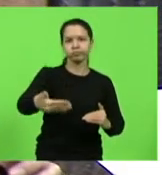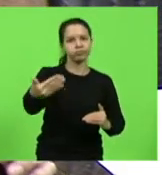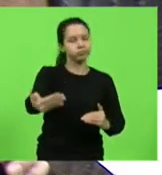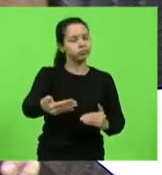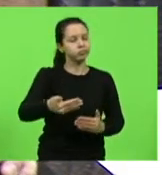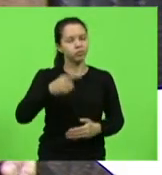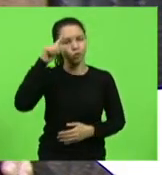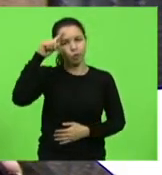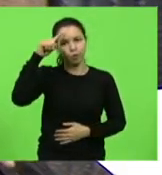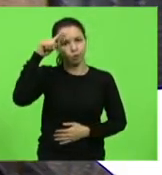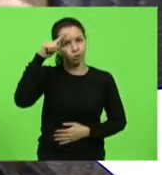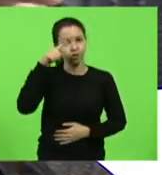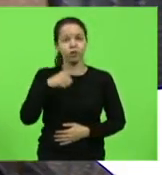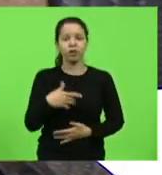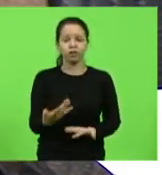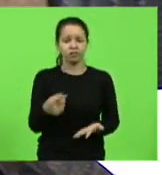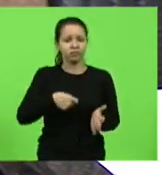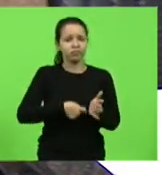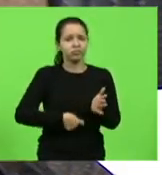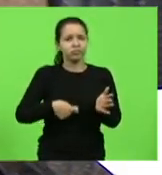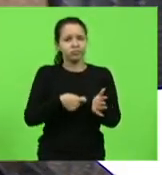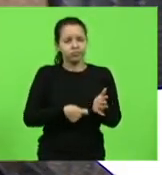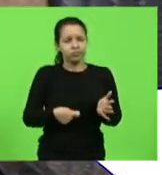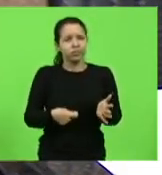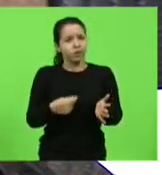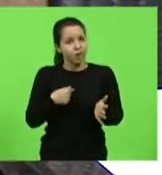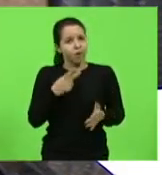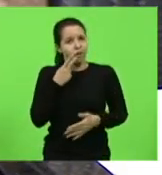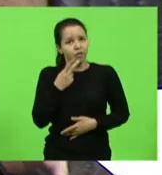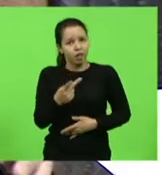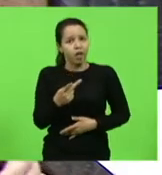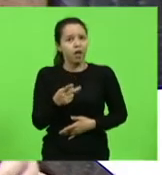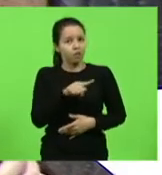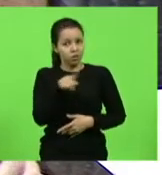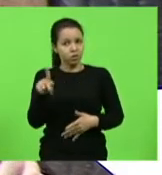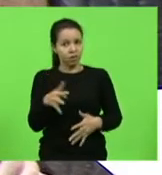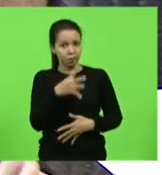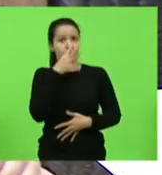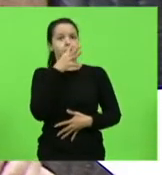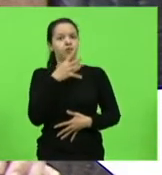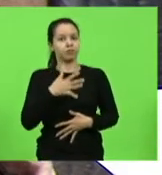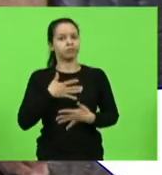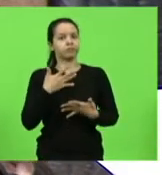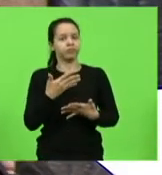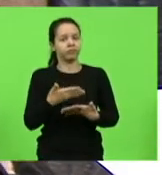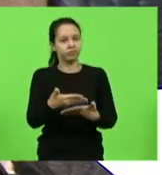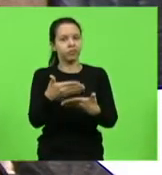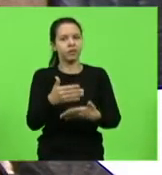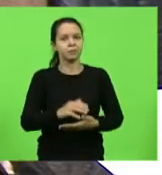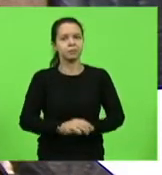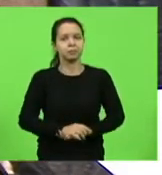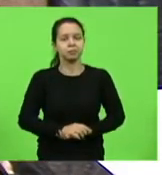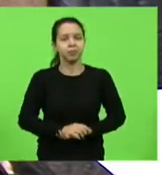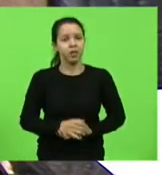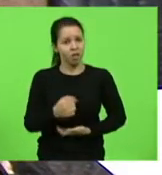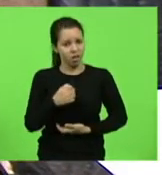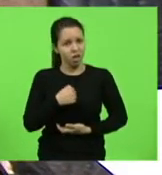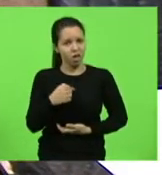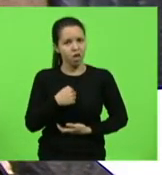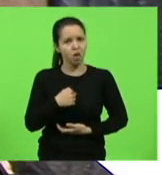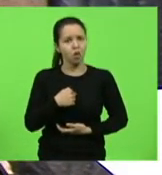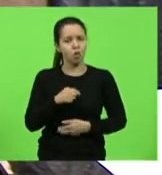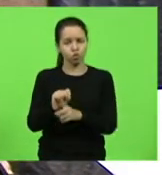luta, e olha, eu vou fazer até aqui, vou falar uma coisa que vai causar espanto aqui em muita gente. Mas sabe que, eu sou um grande crítico do